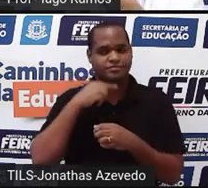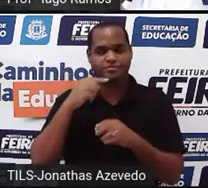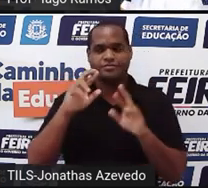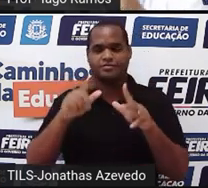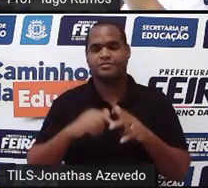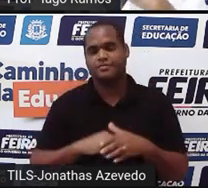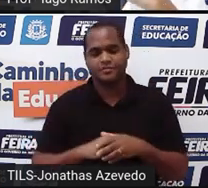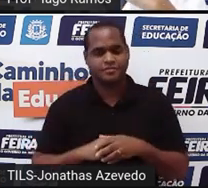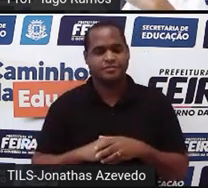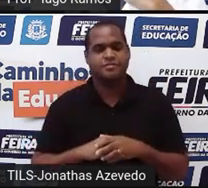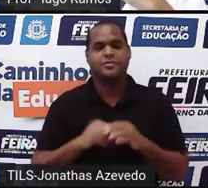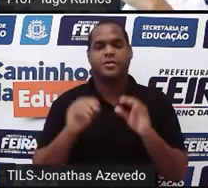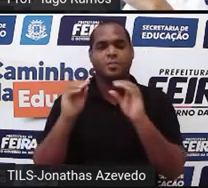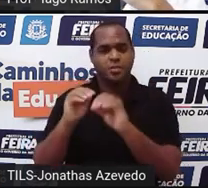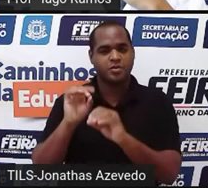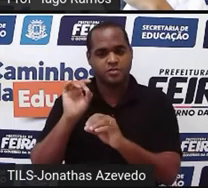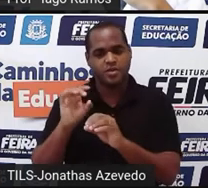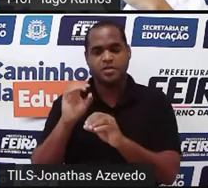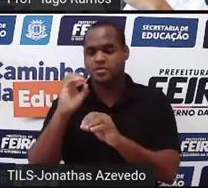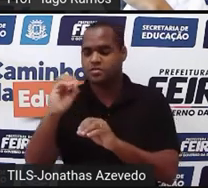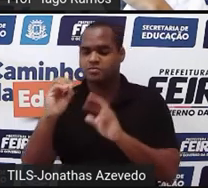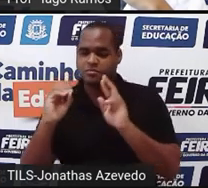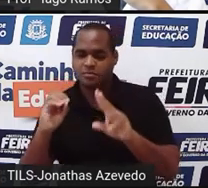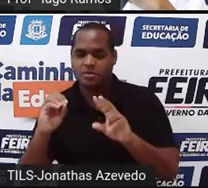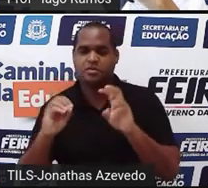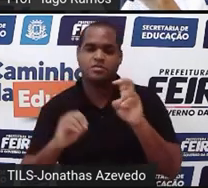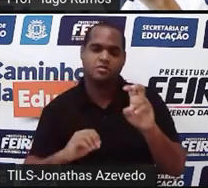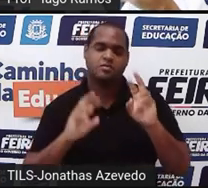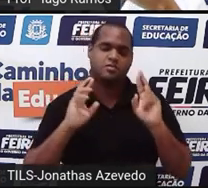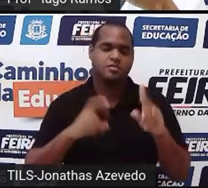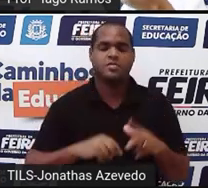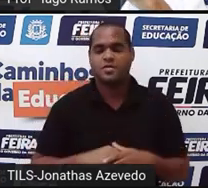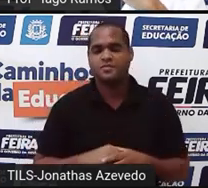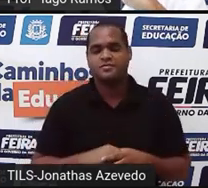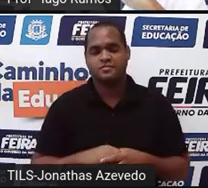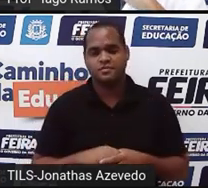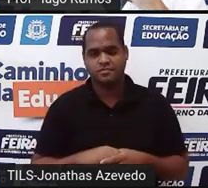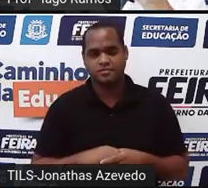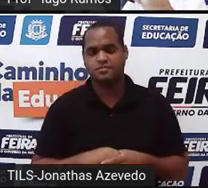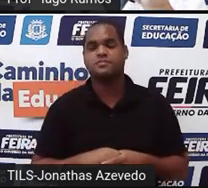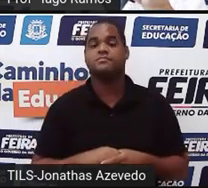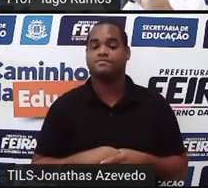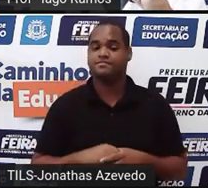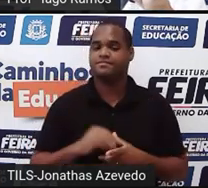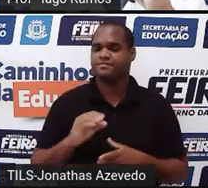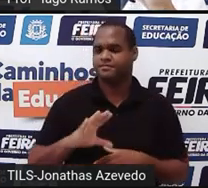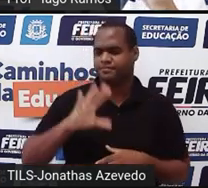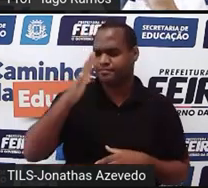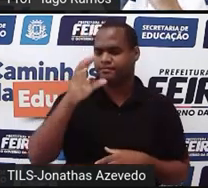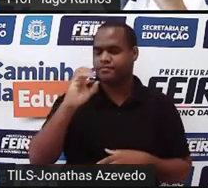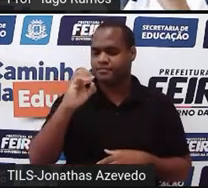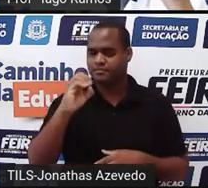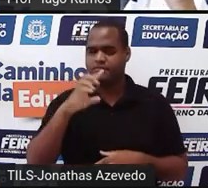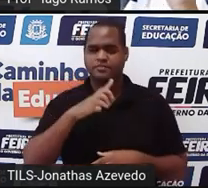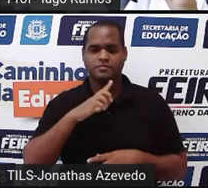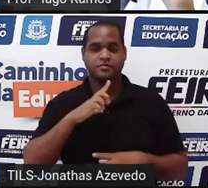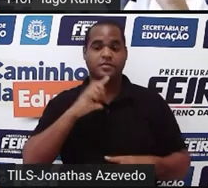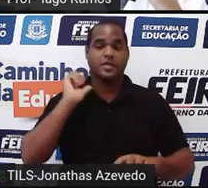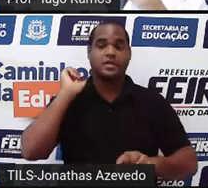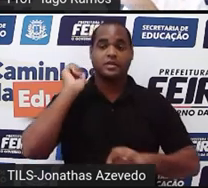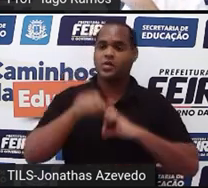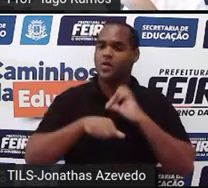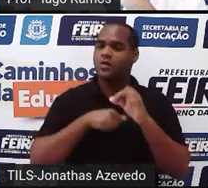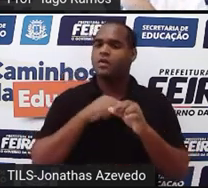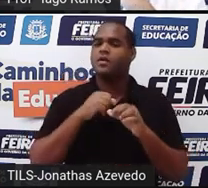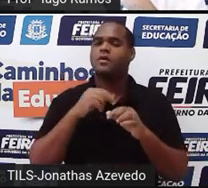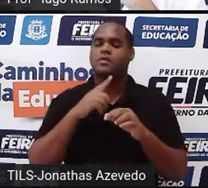Então, ali, colocando que 0 é diferente de 5. Quando isso acontece, de zerar apenas uma das letras,